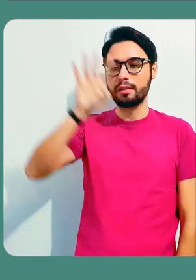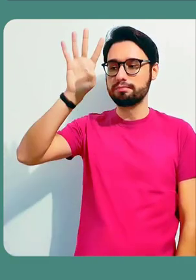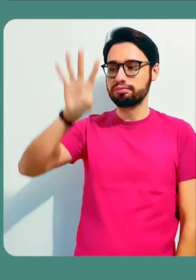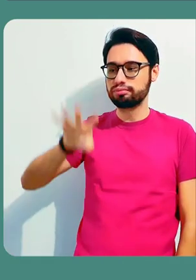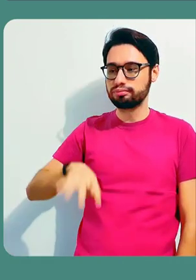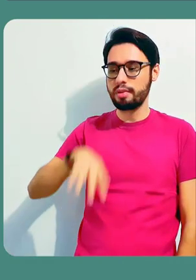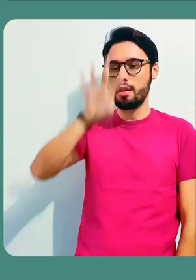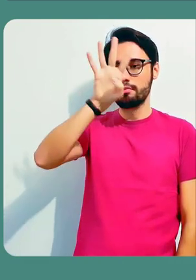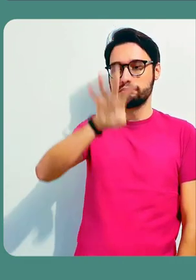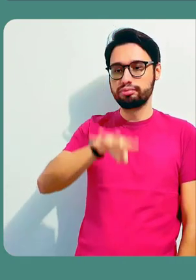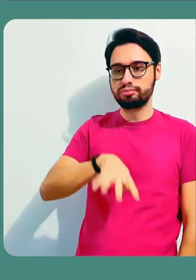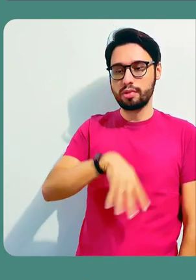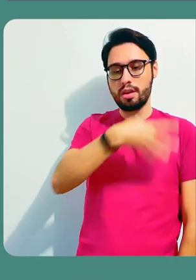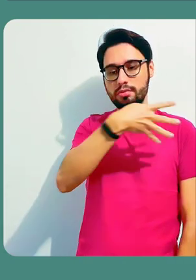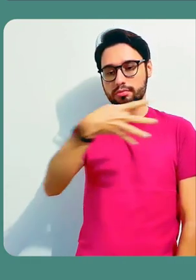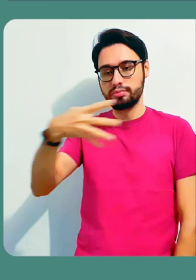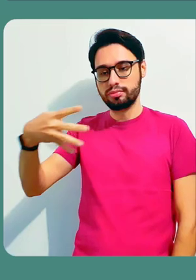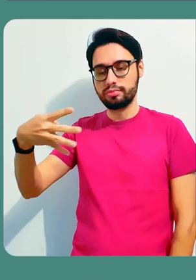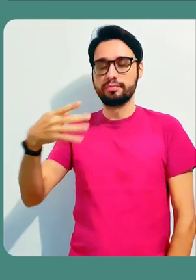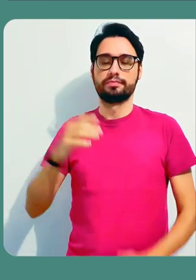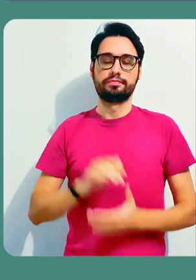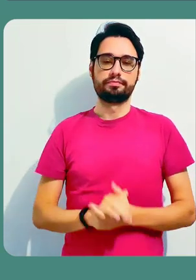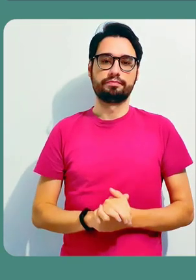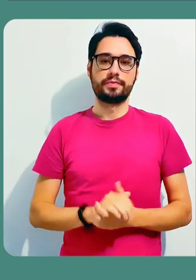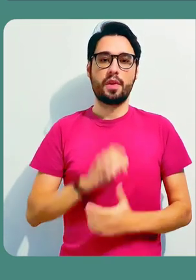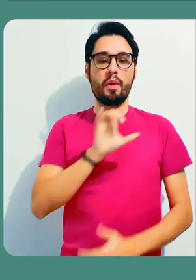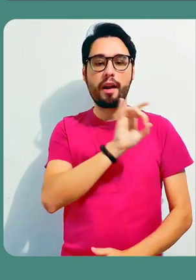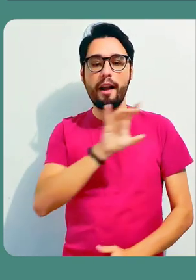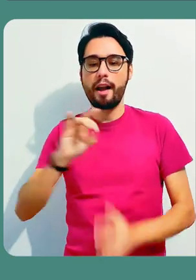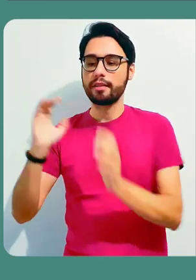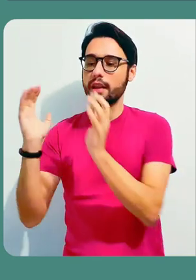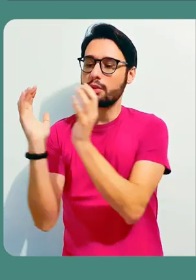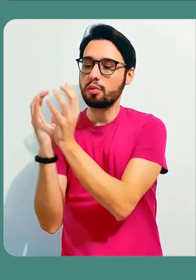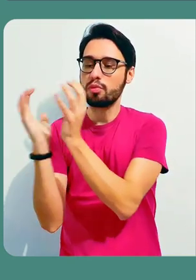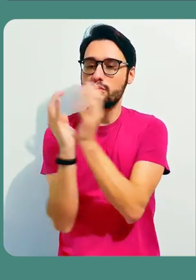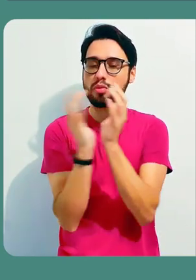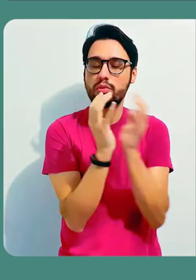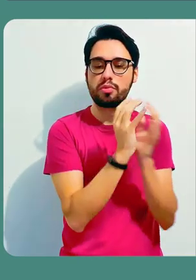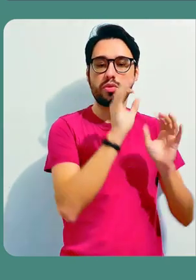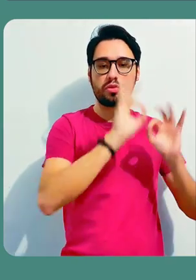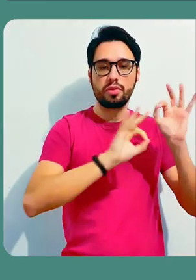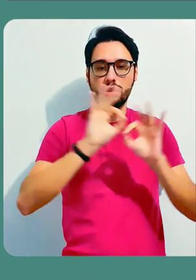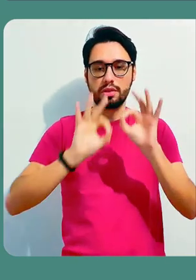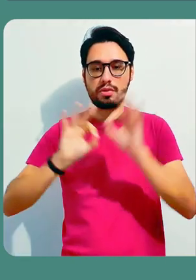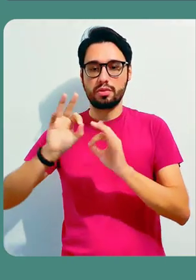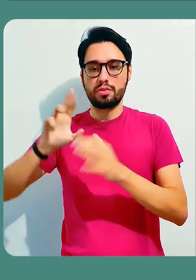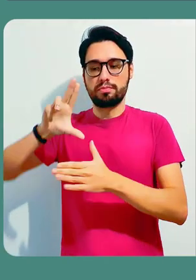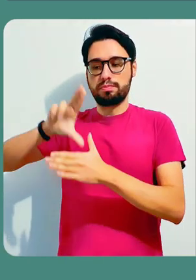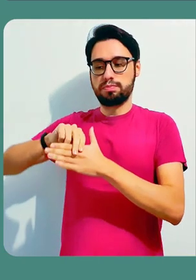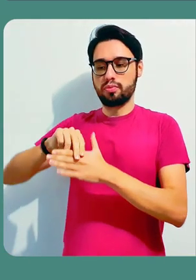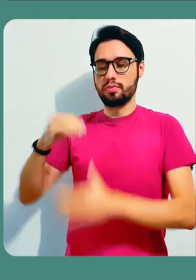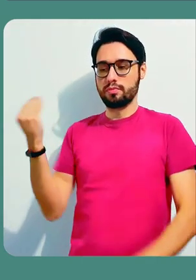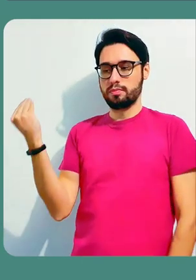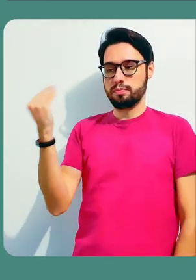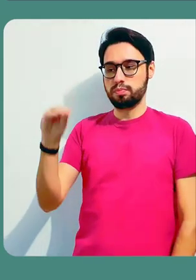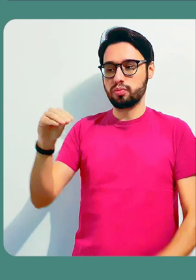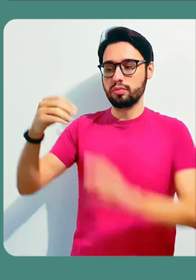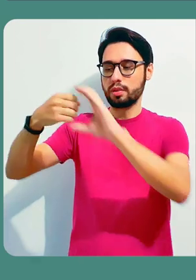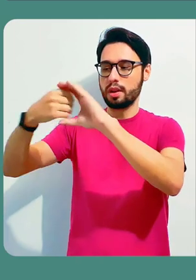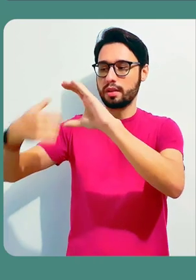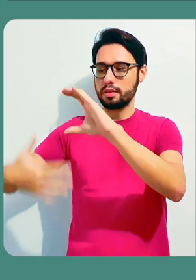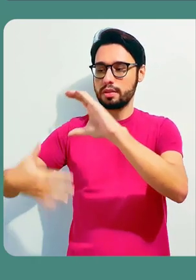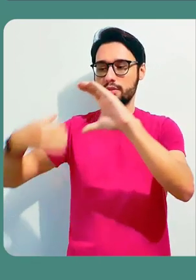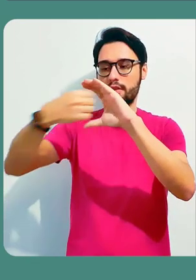anexando aqui cards em cada uma dessas colunas. Então, os alunos responsáveis pelo modelo de Dalton começaram a